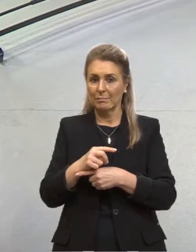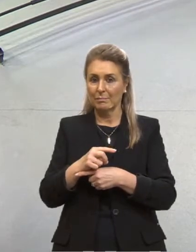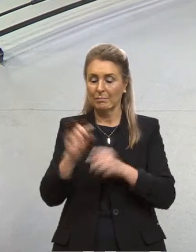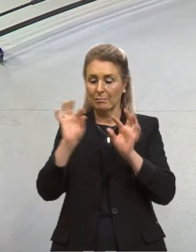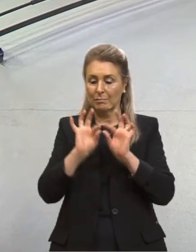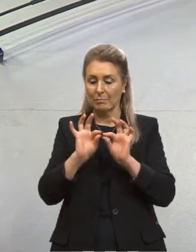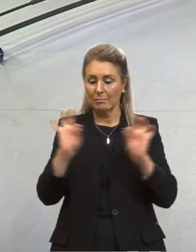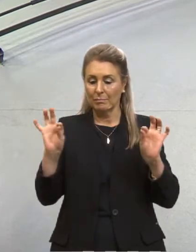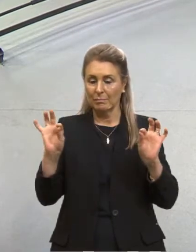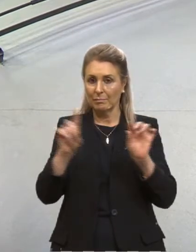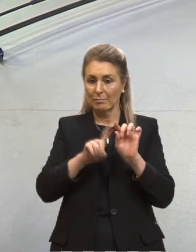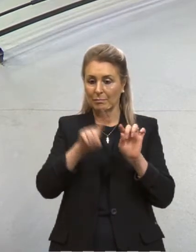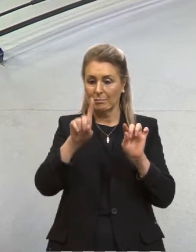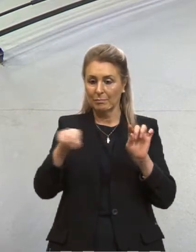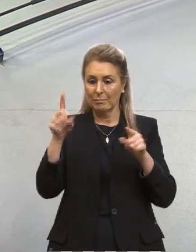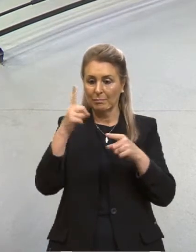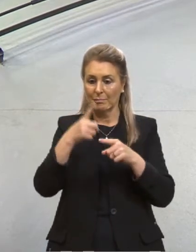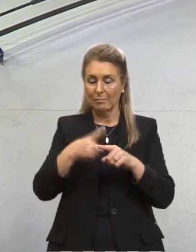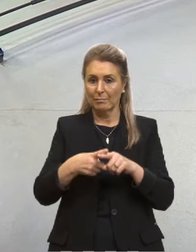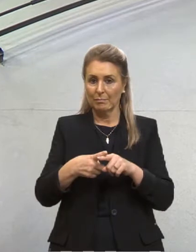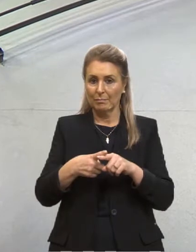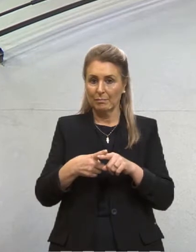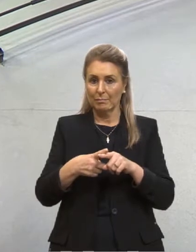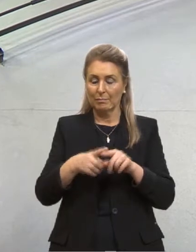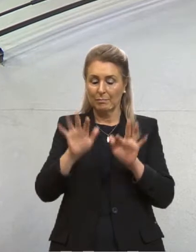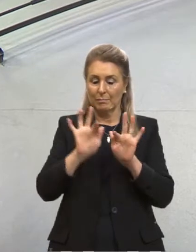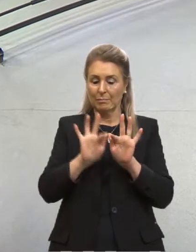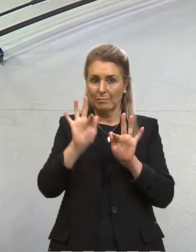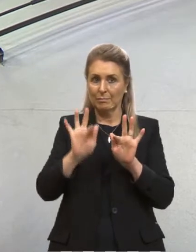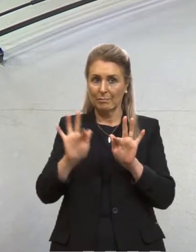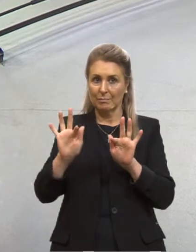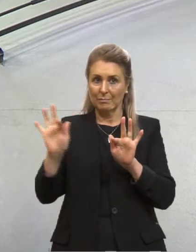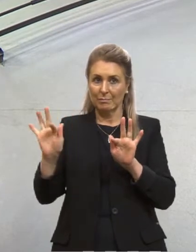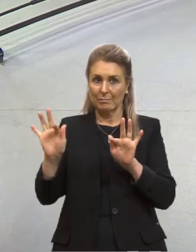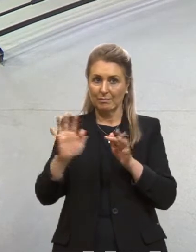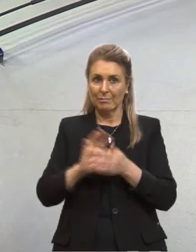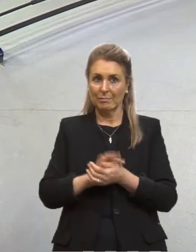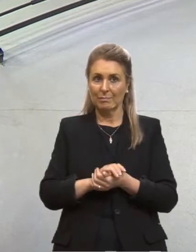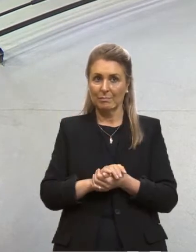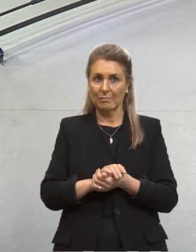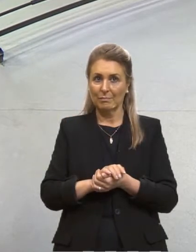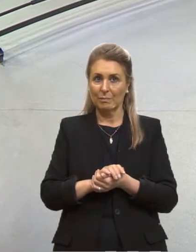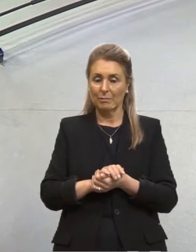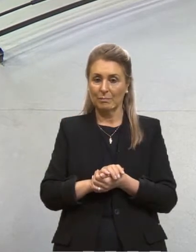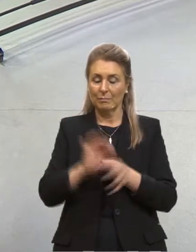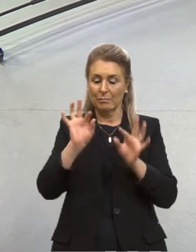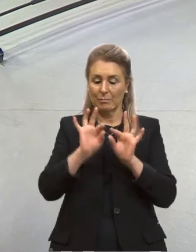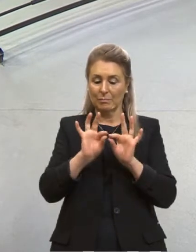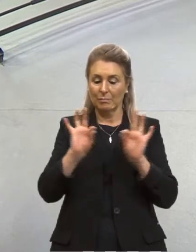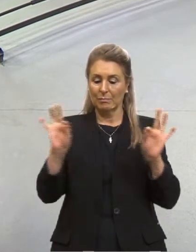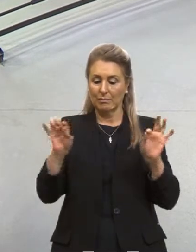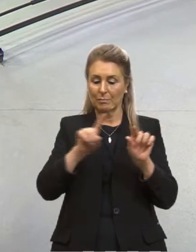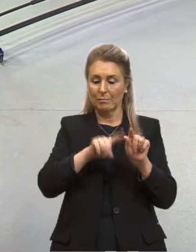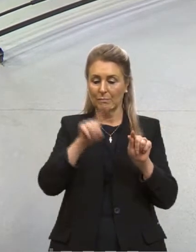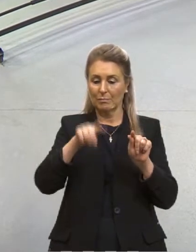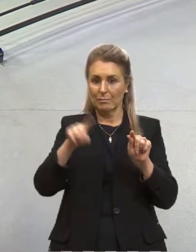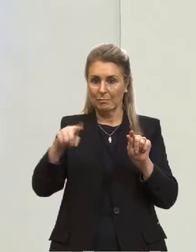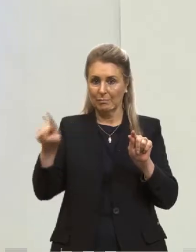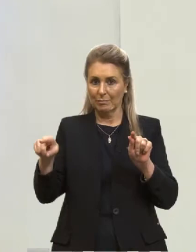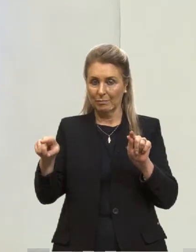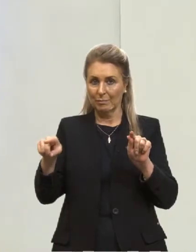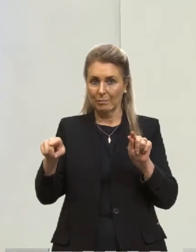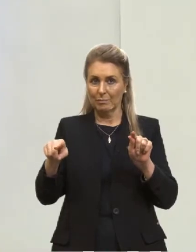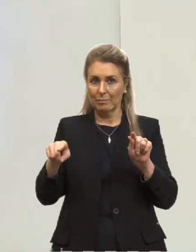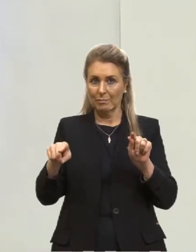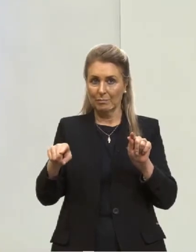comprimento de onda vezes a frequência. Lembra? O comprimento de onda é, não